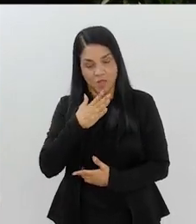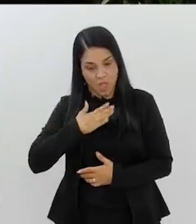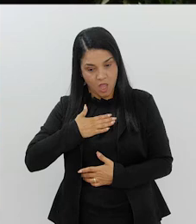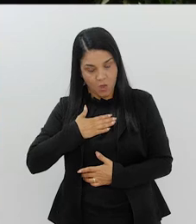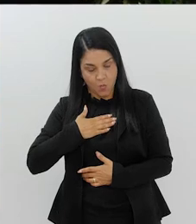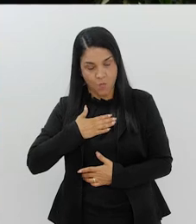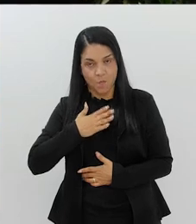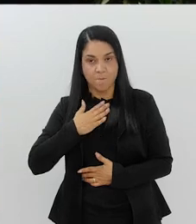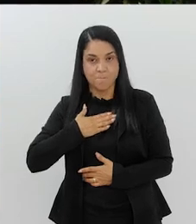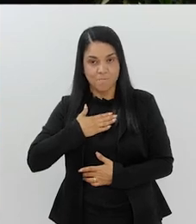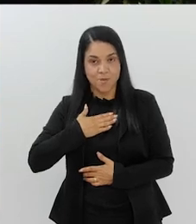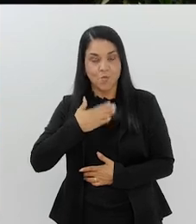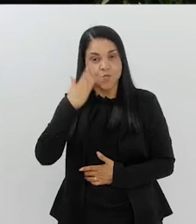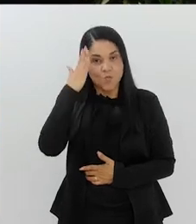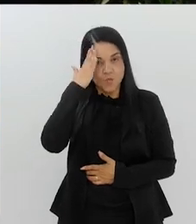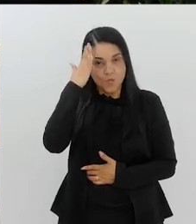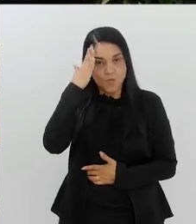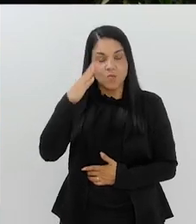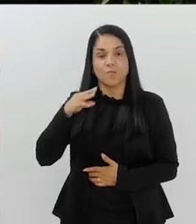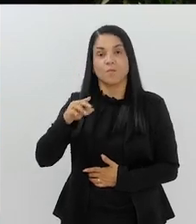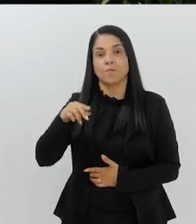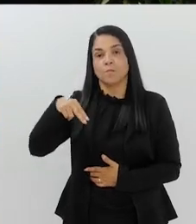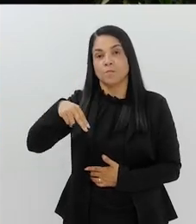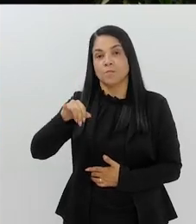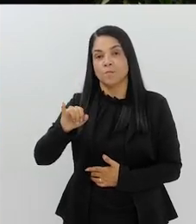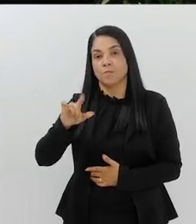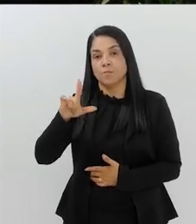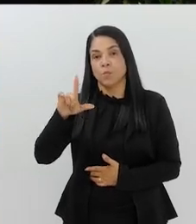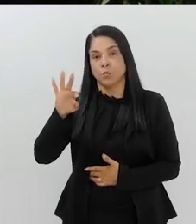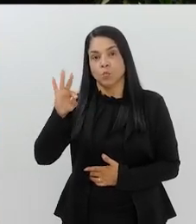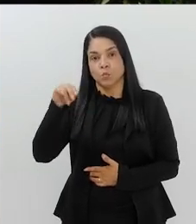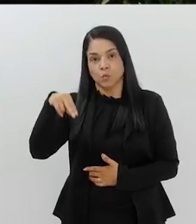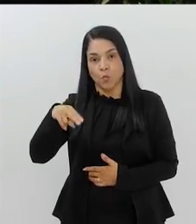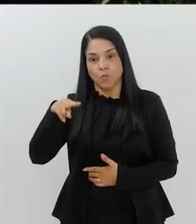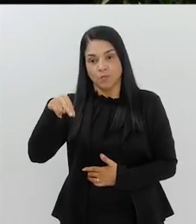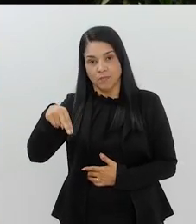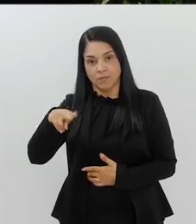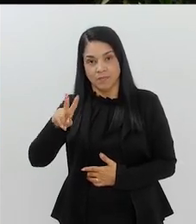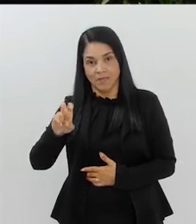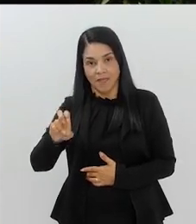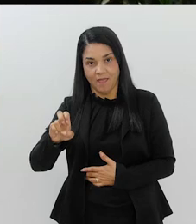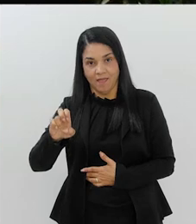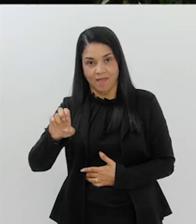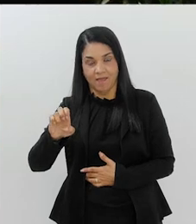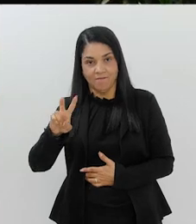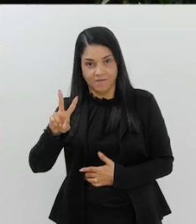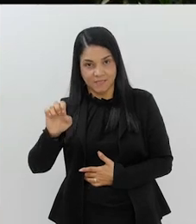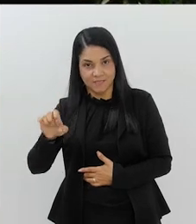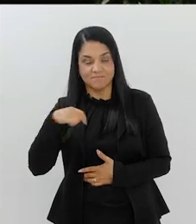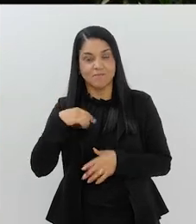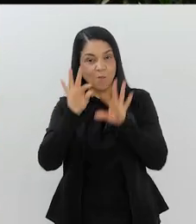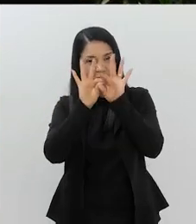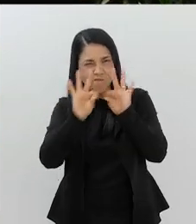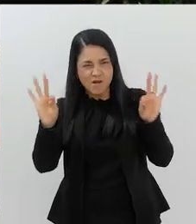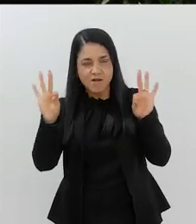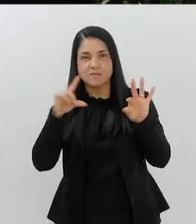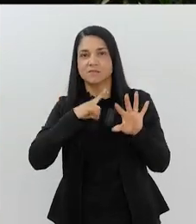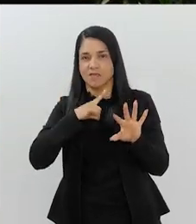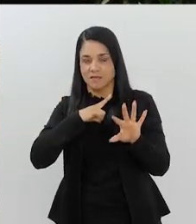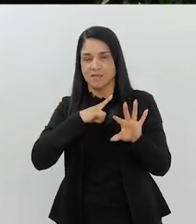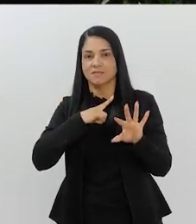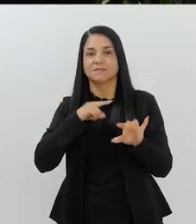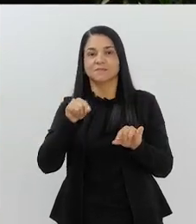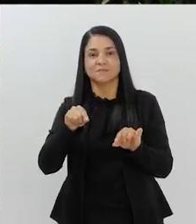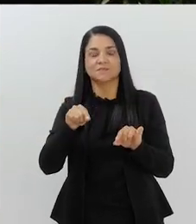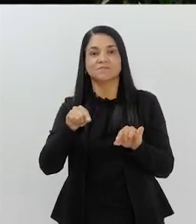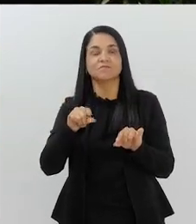um cara que é meu ídolo no jornalismo. Milton Neves. Opa! Que Tem uma memória espetacular. Milton Neves tem uma frase que diz o